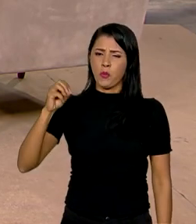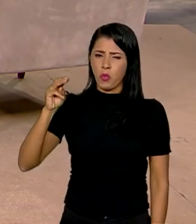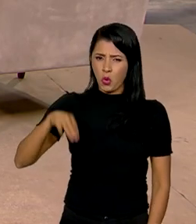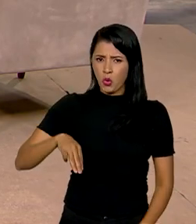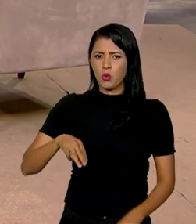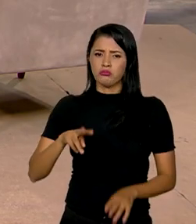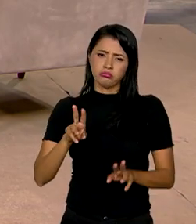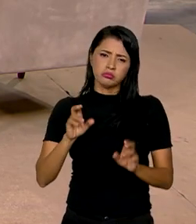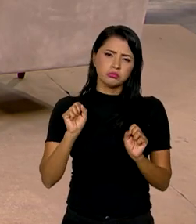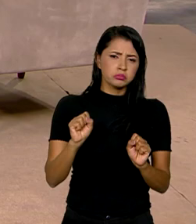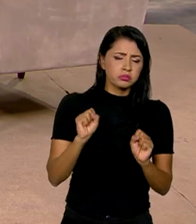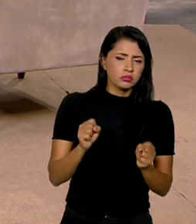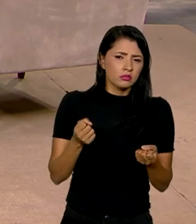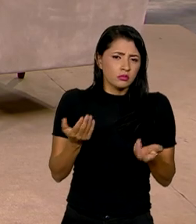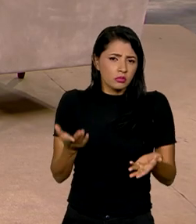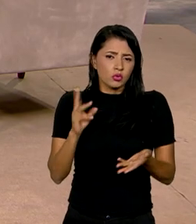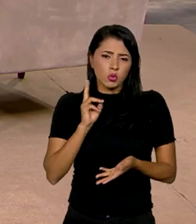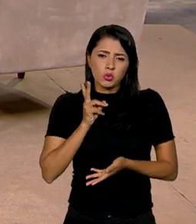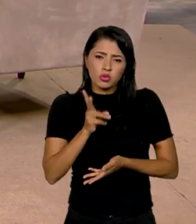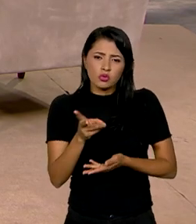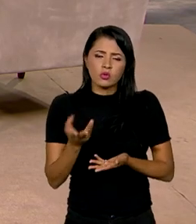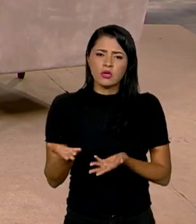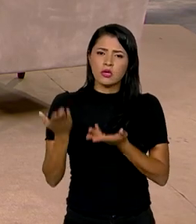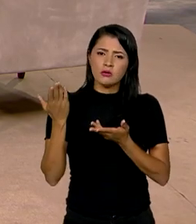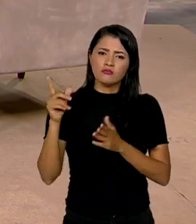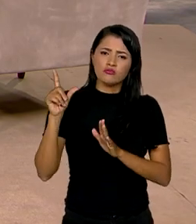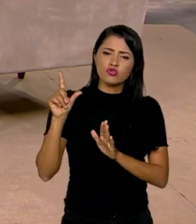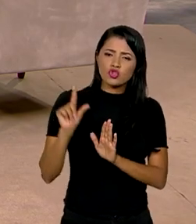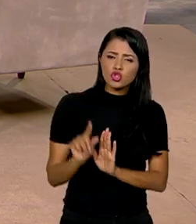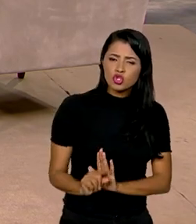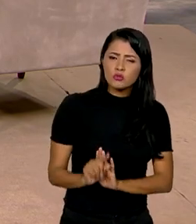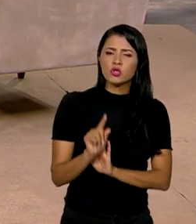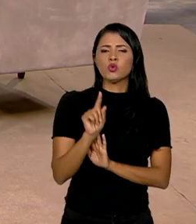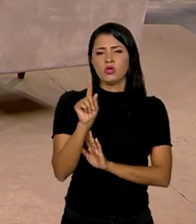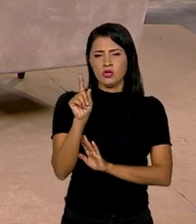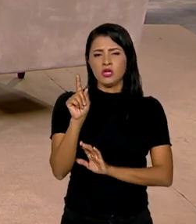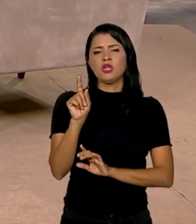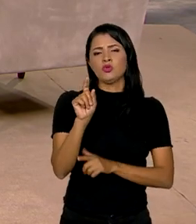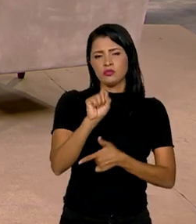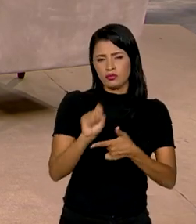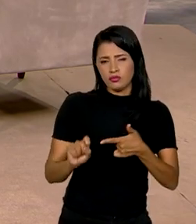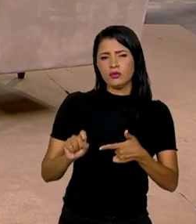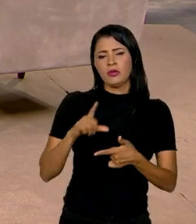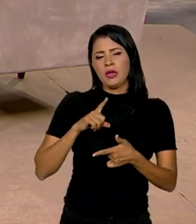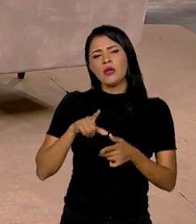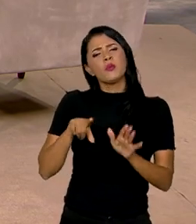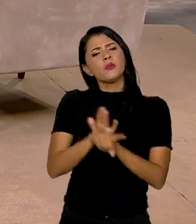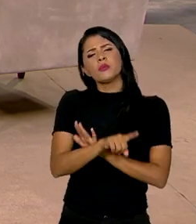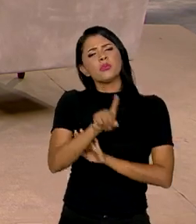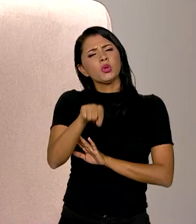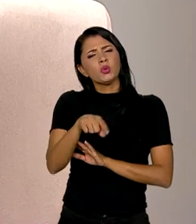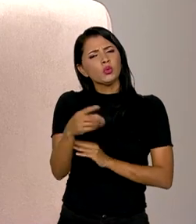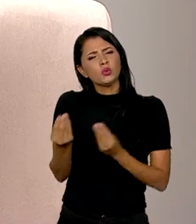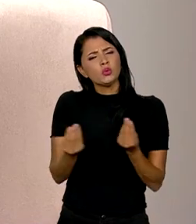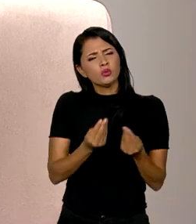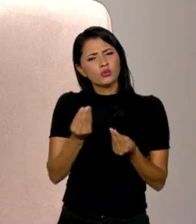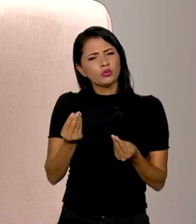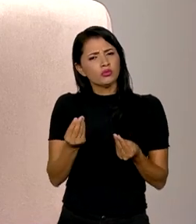pode continuar reduzindo a taxa de juros. Eu pergunto para o senhor, será que